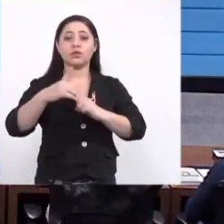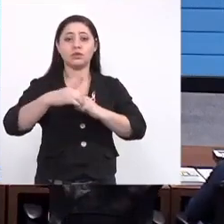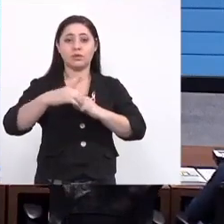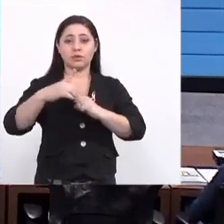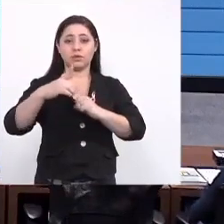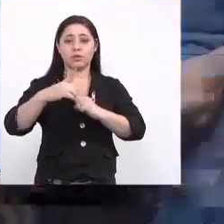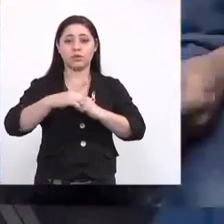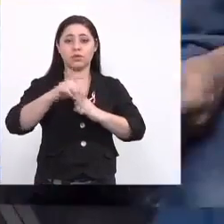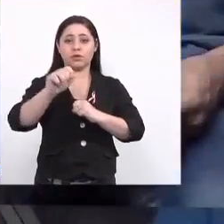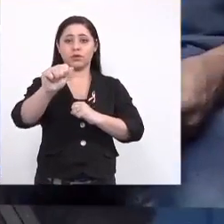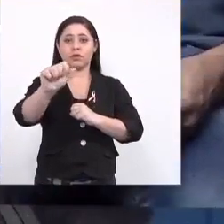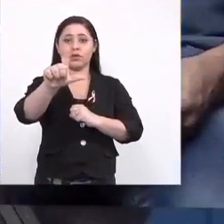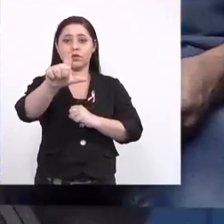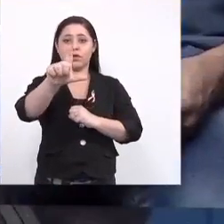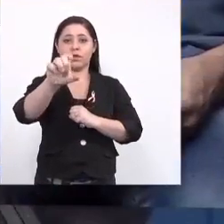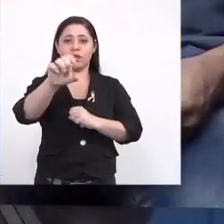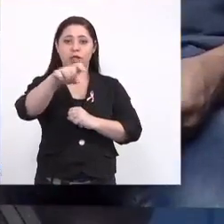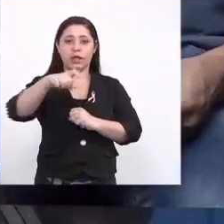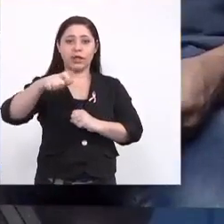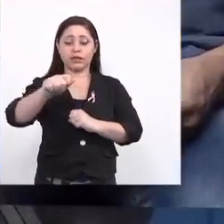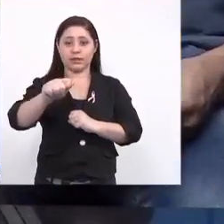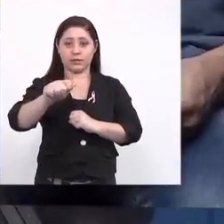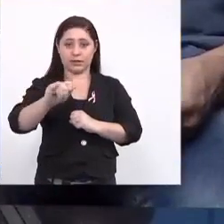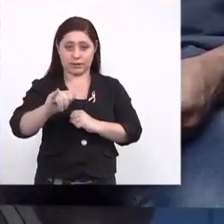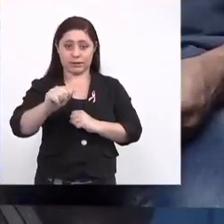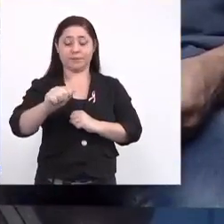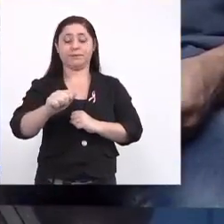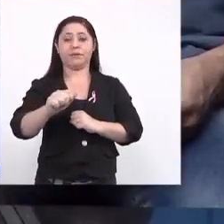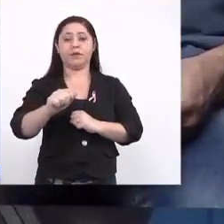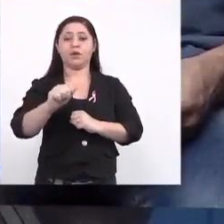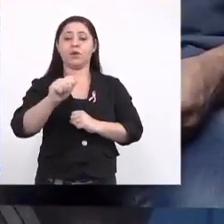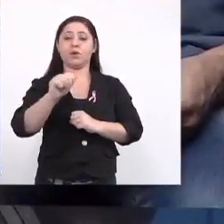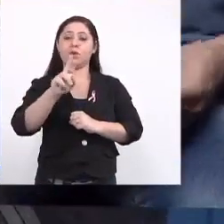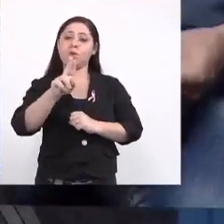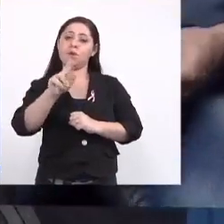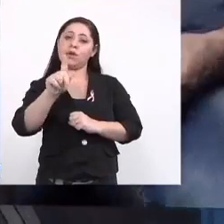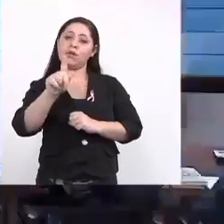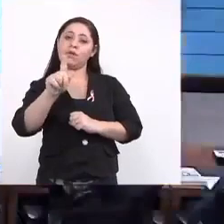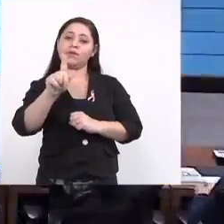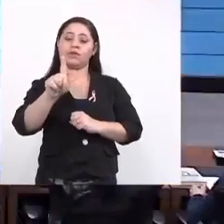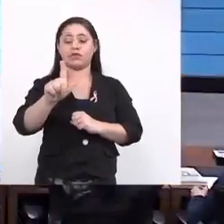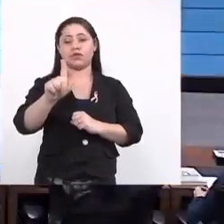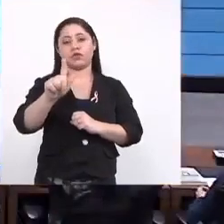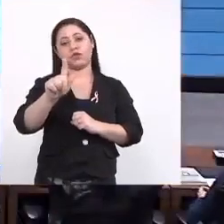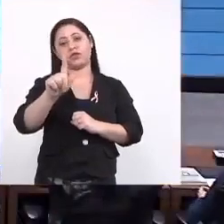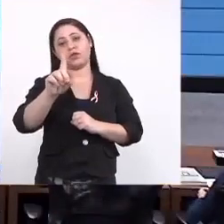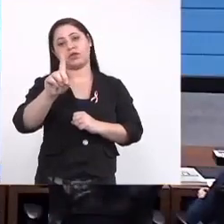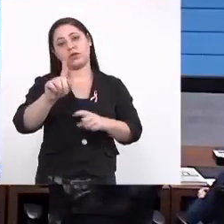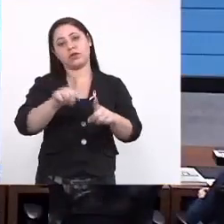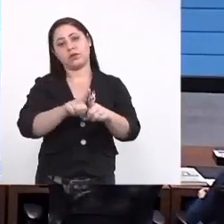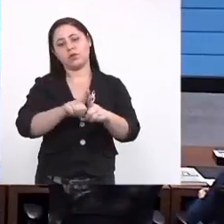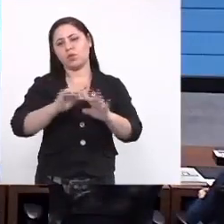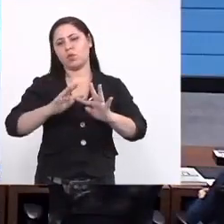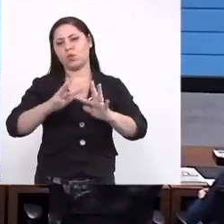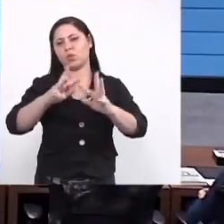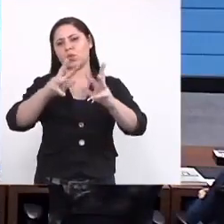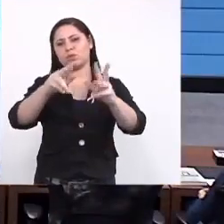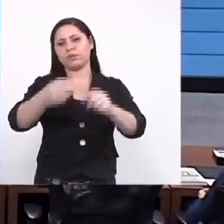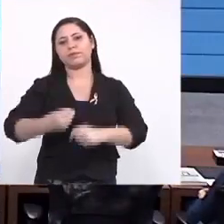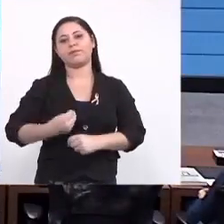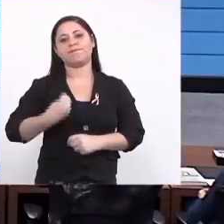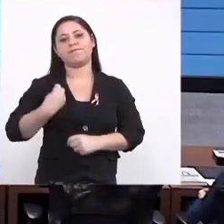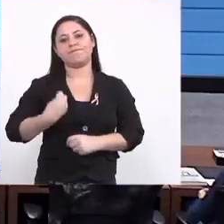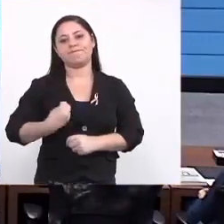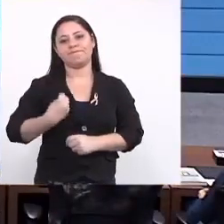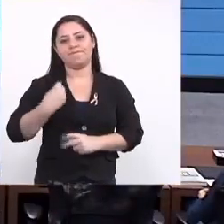Alexia, da UFGD, e todos os participantes aqui que